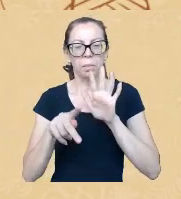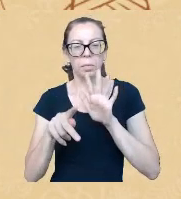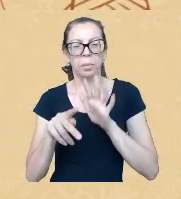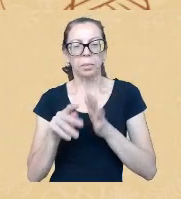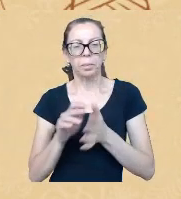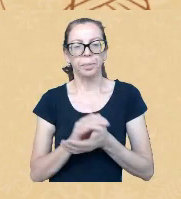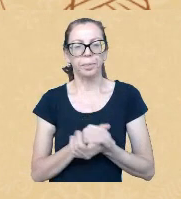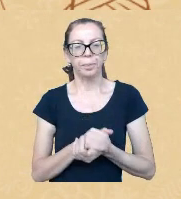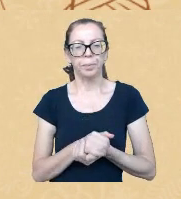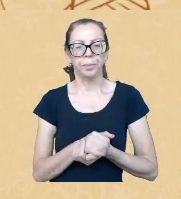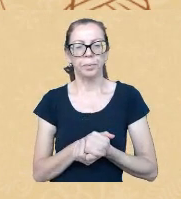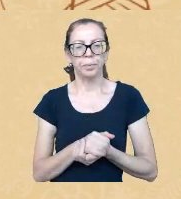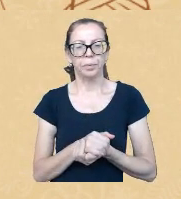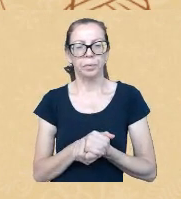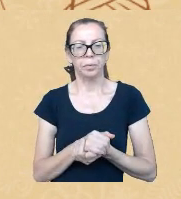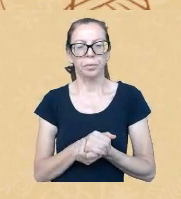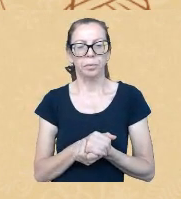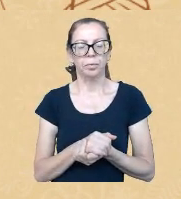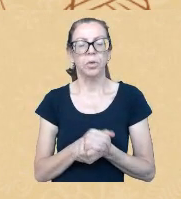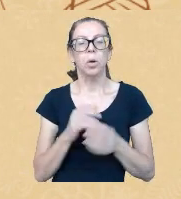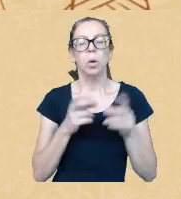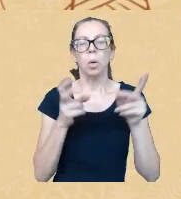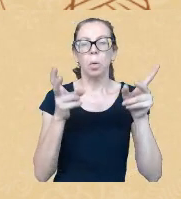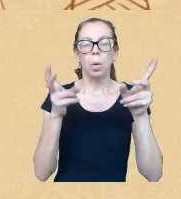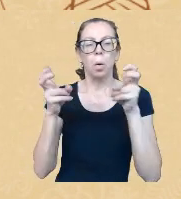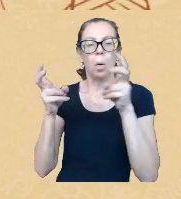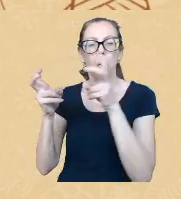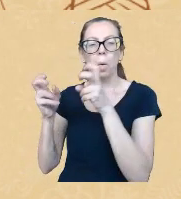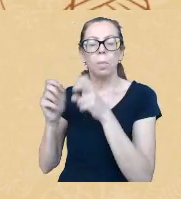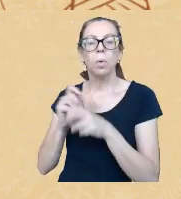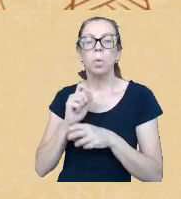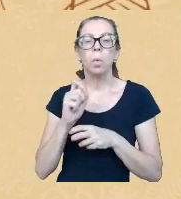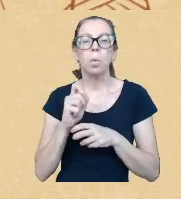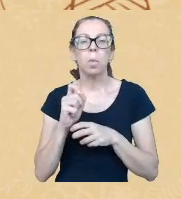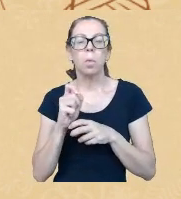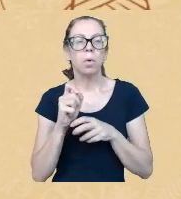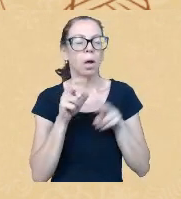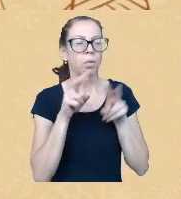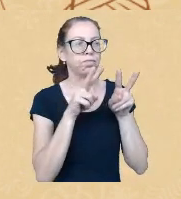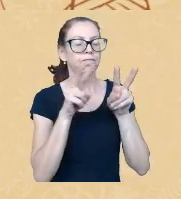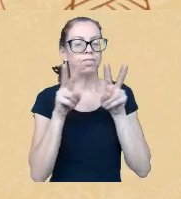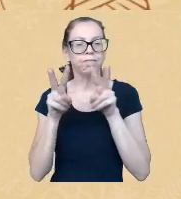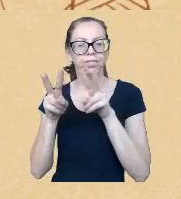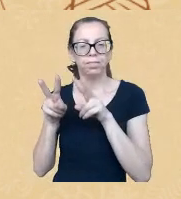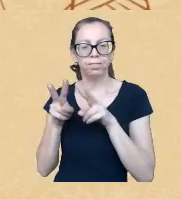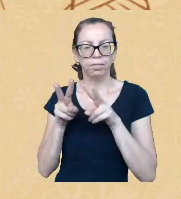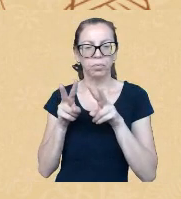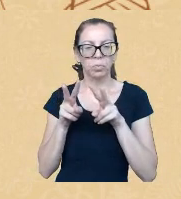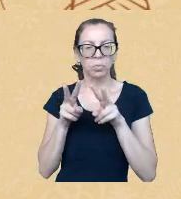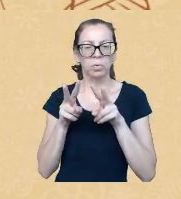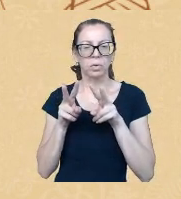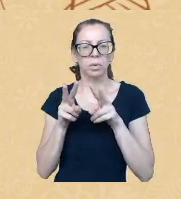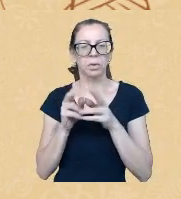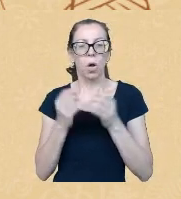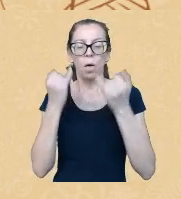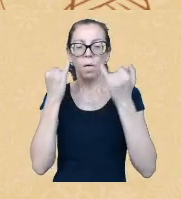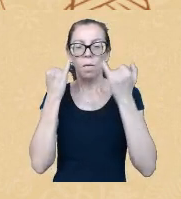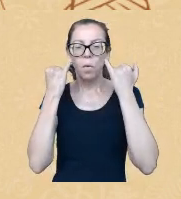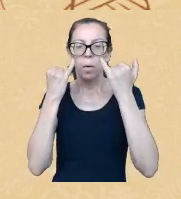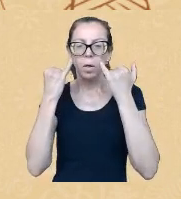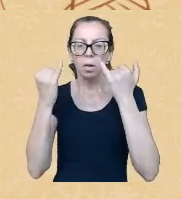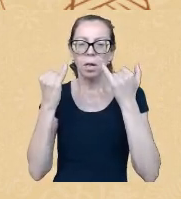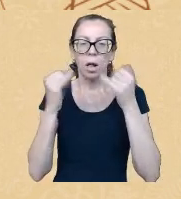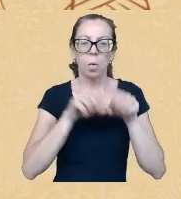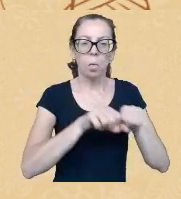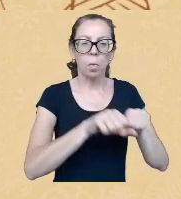recenseamentos a gente observa essa visão informada pelo etnocídio e